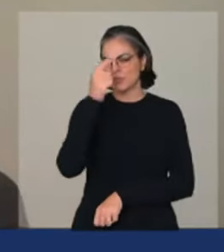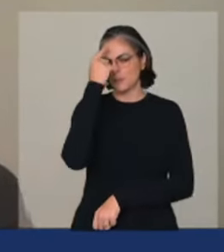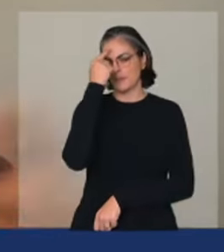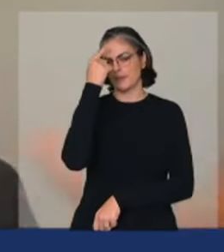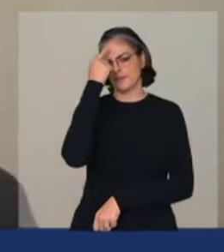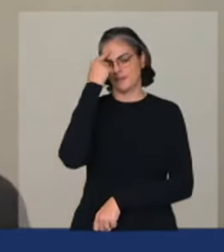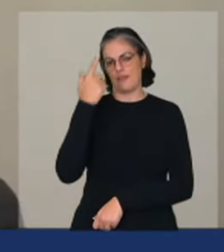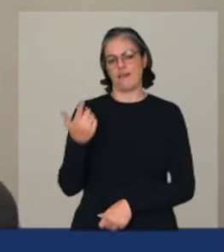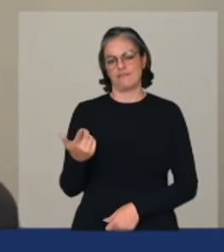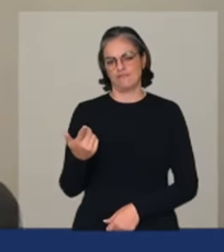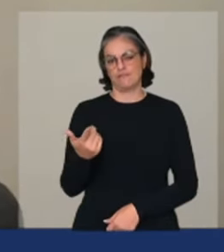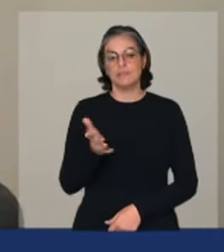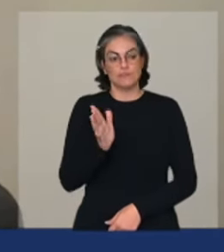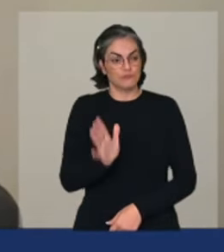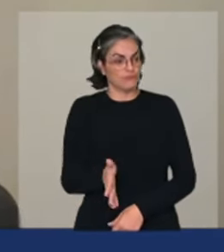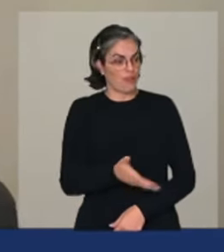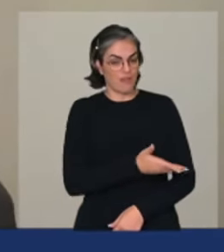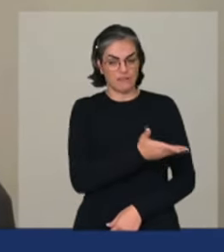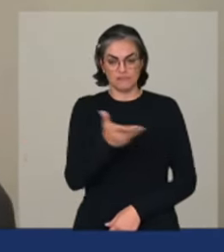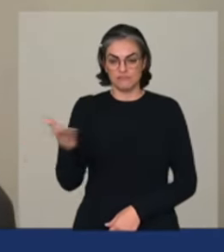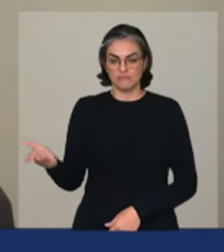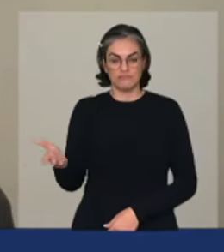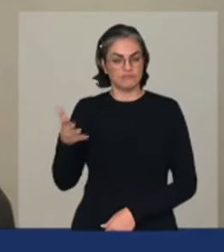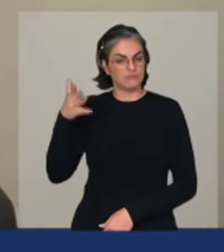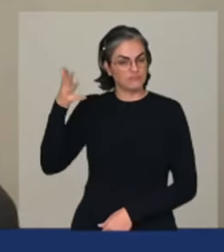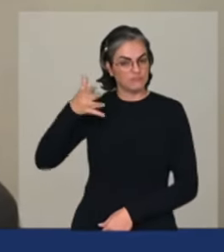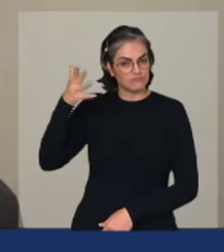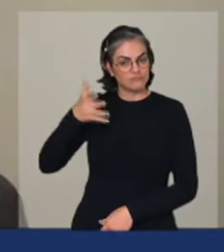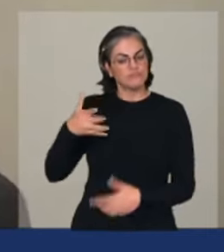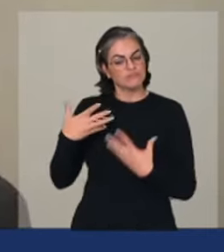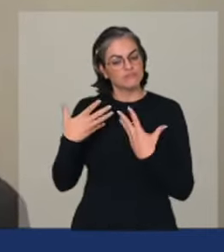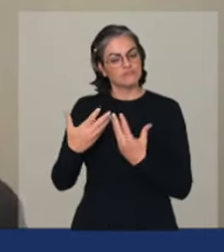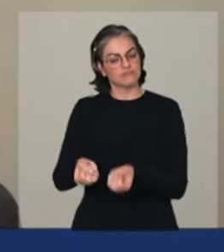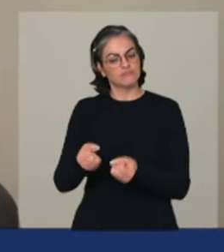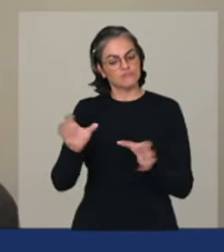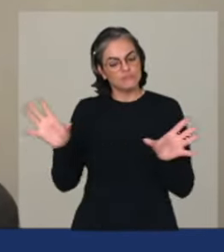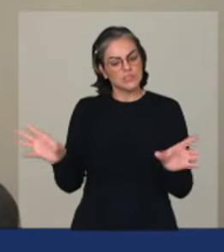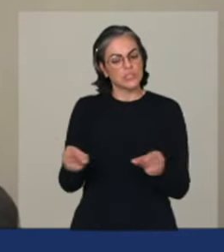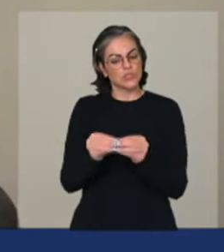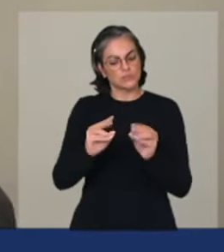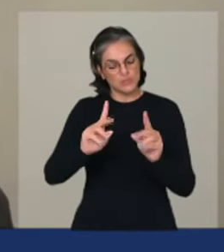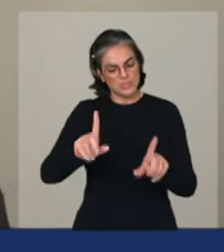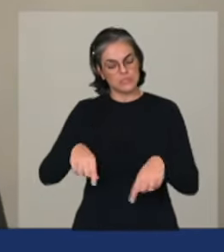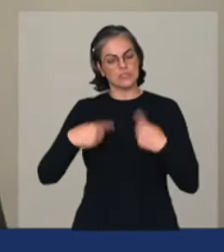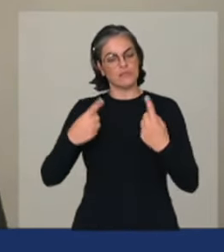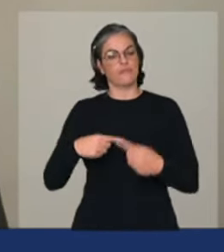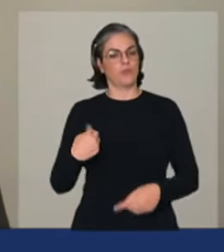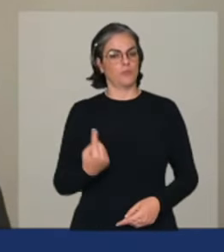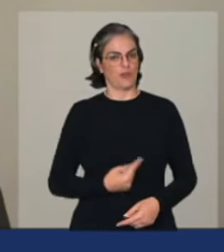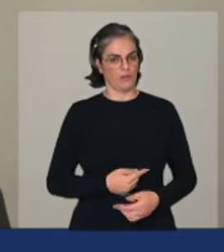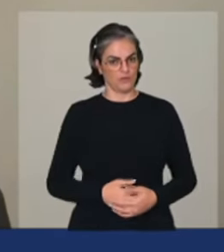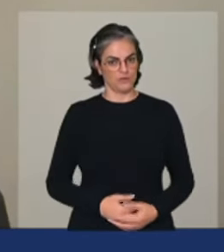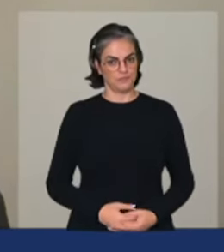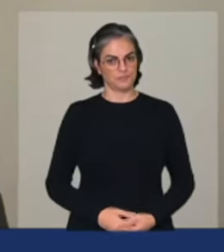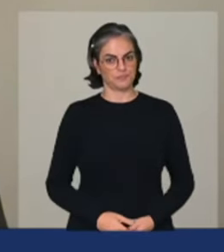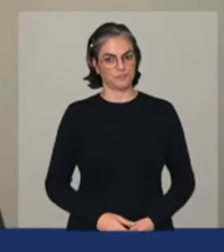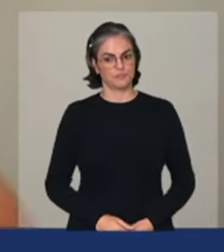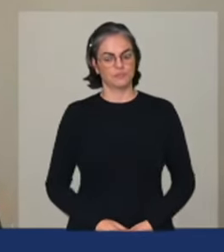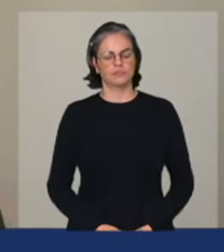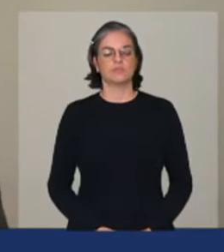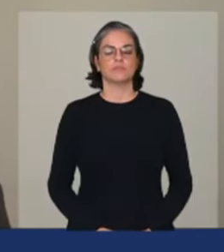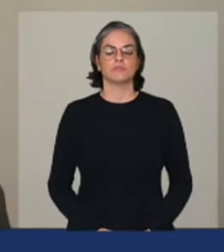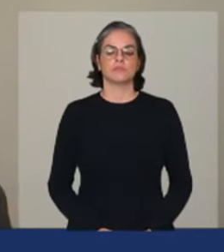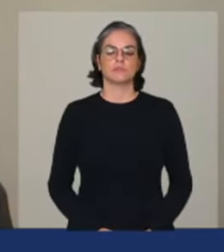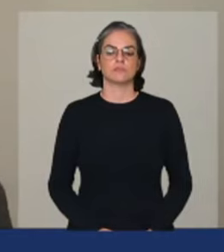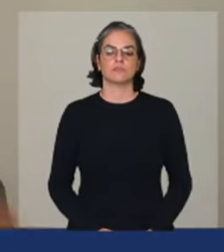escuta de tantas lideranças fazer uma síntese daquilo que nos desafia em primeiro lugar o